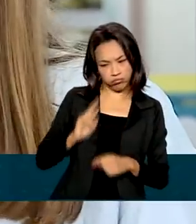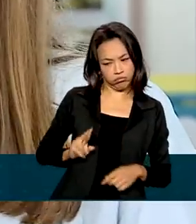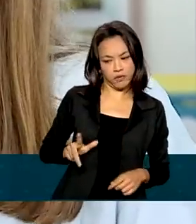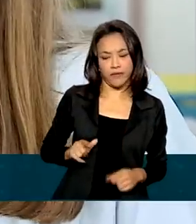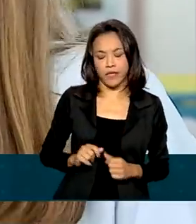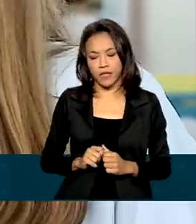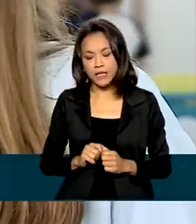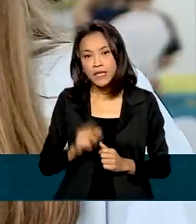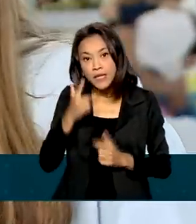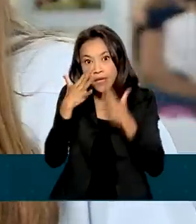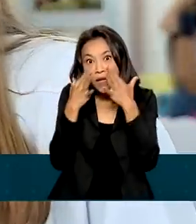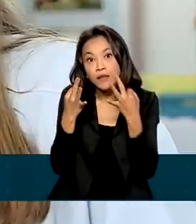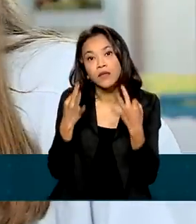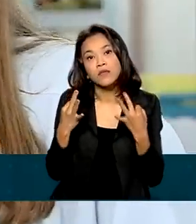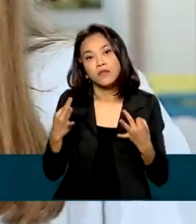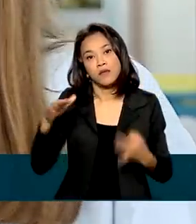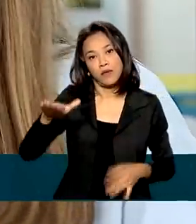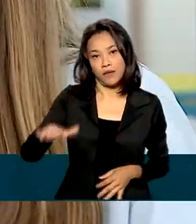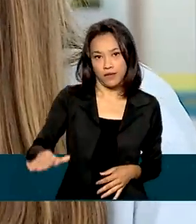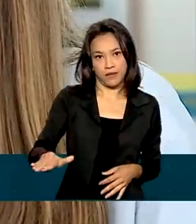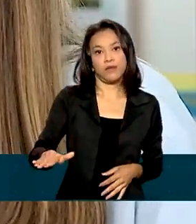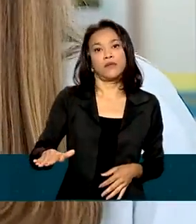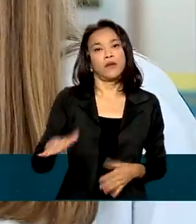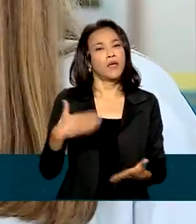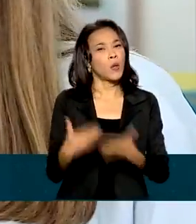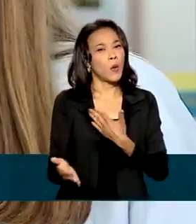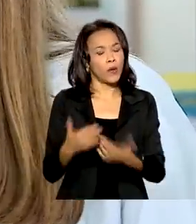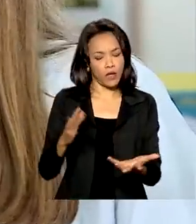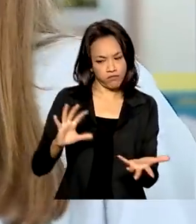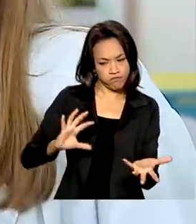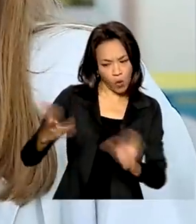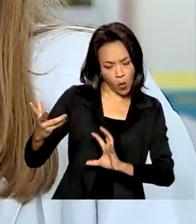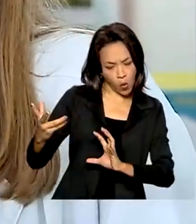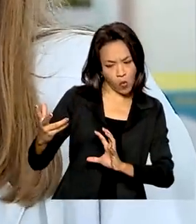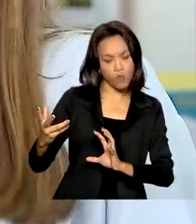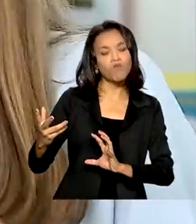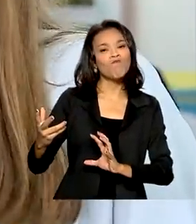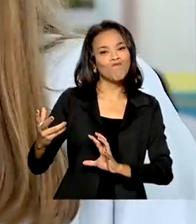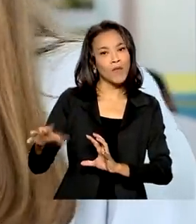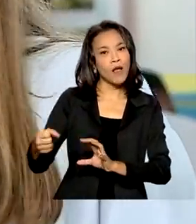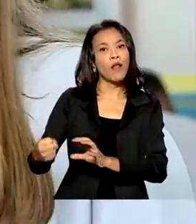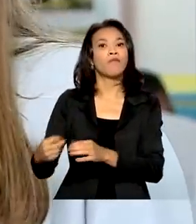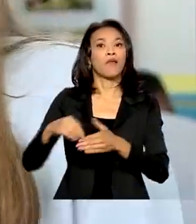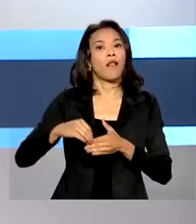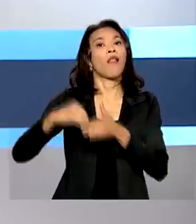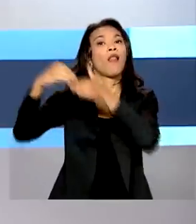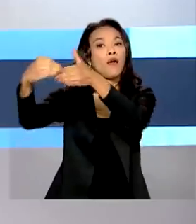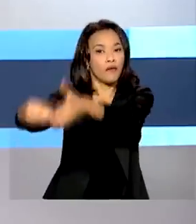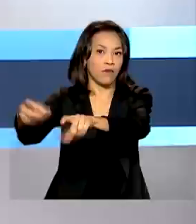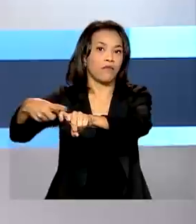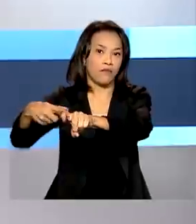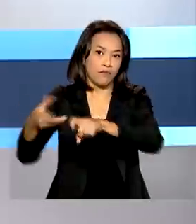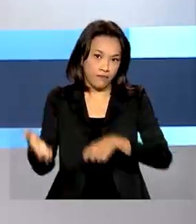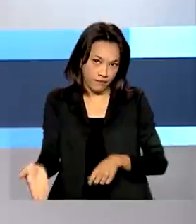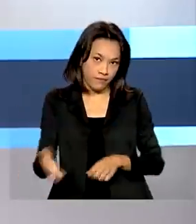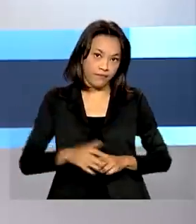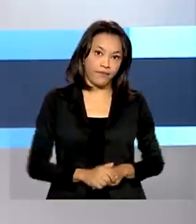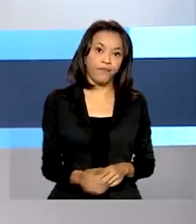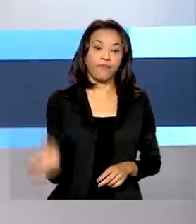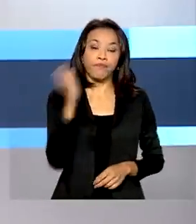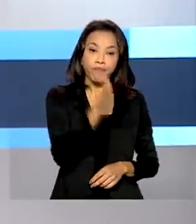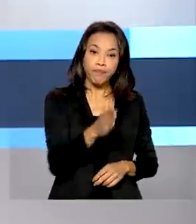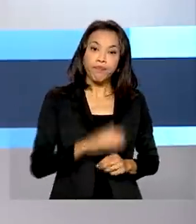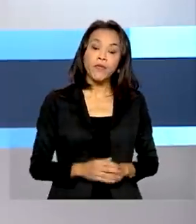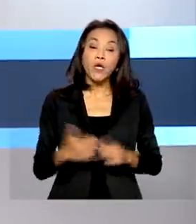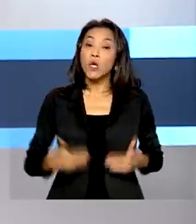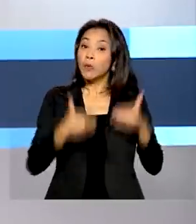tem que prestar atenção e qualquer alteração levar ao pediatra. Segundo o Ministério da